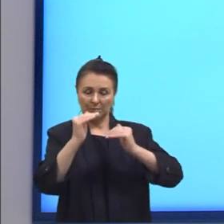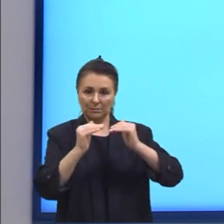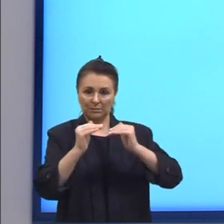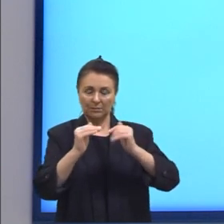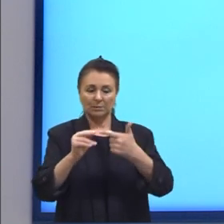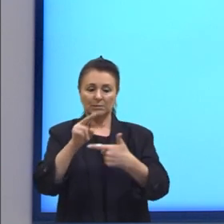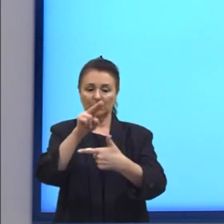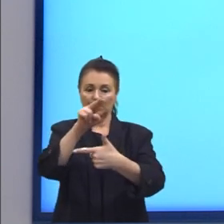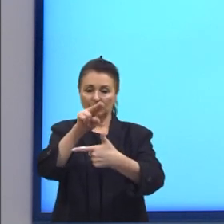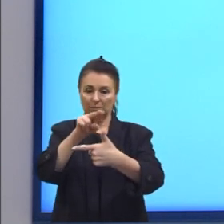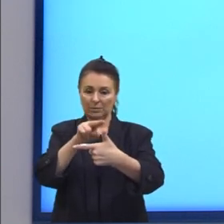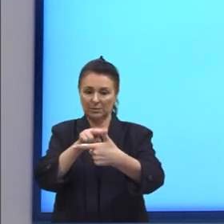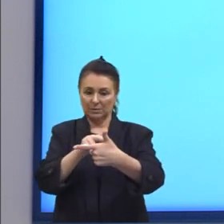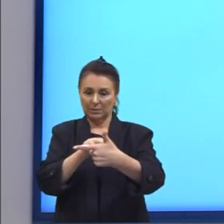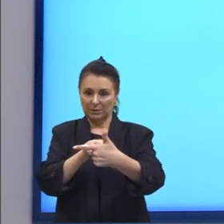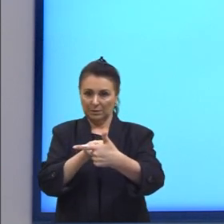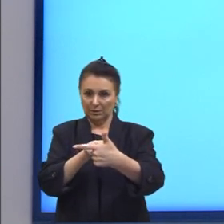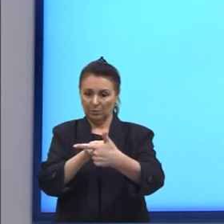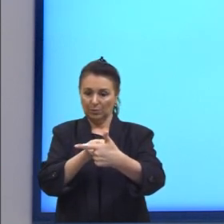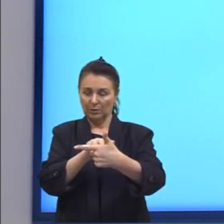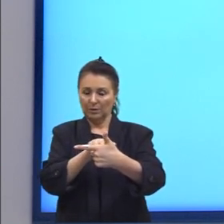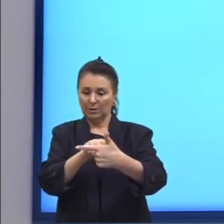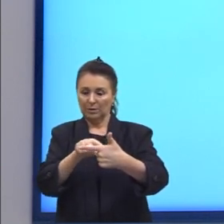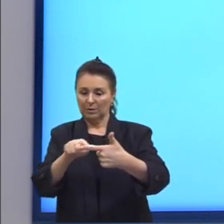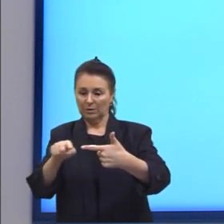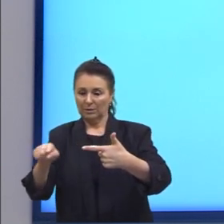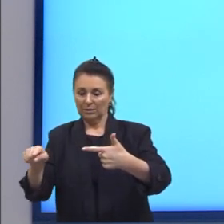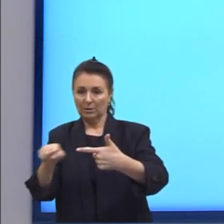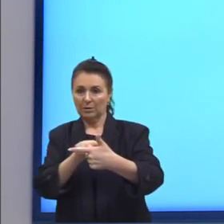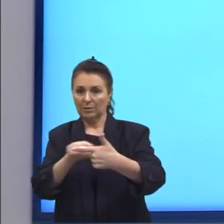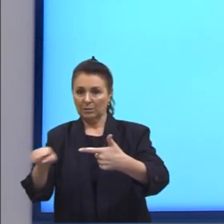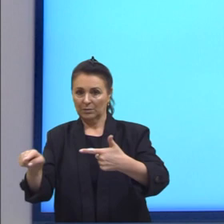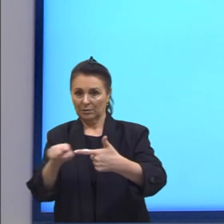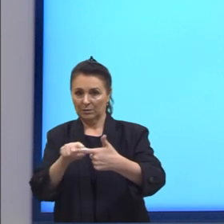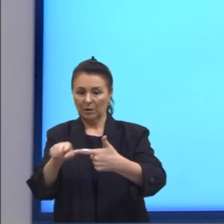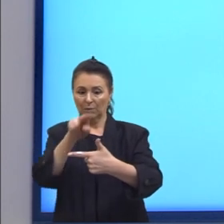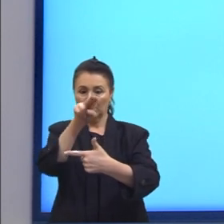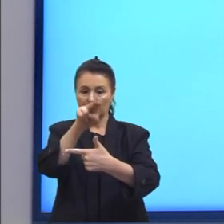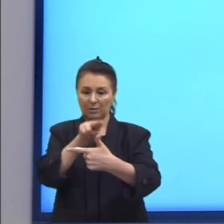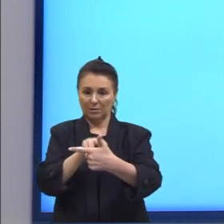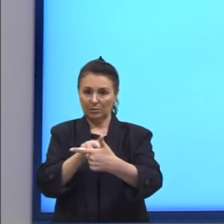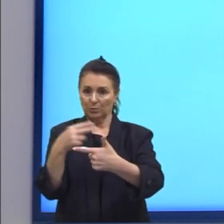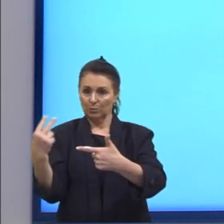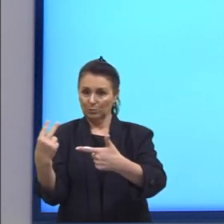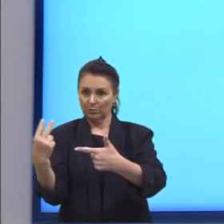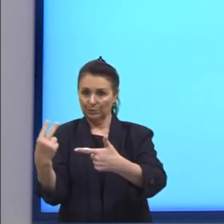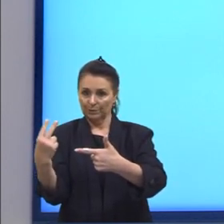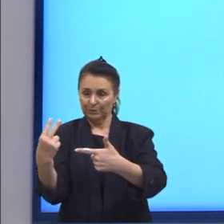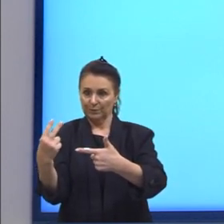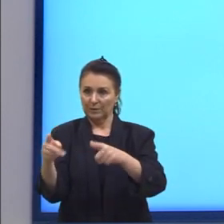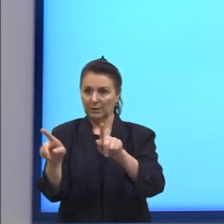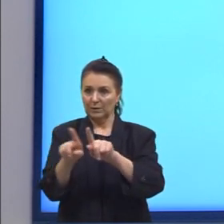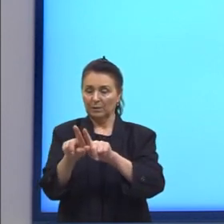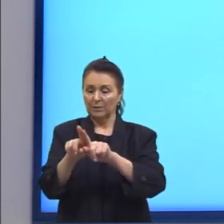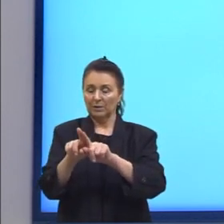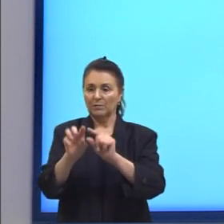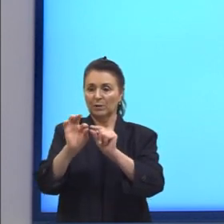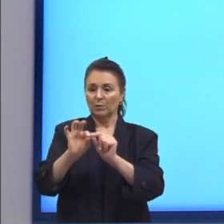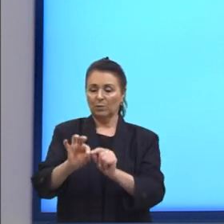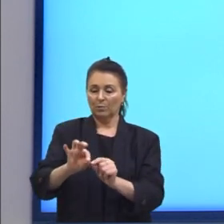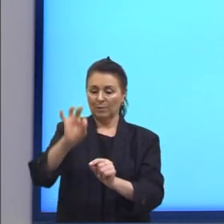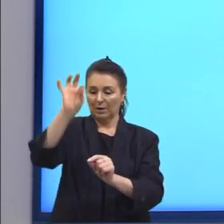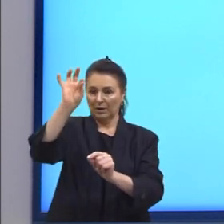eixo horizontal e seno no eixo vertical. Ainda, se nós traçarmos uma reta